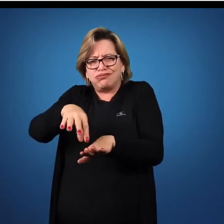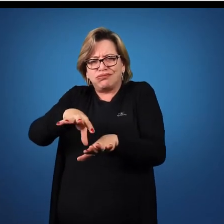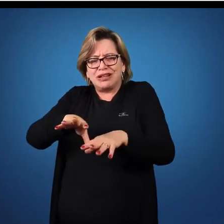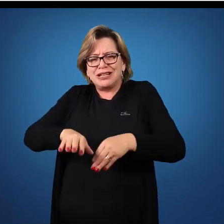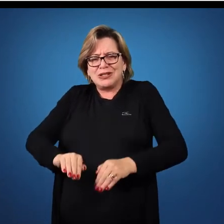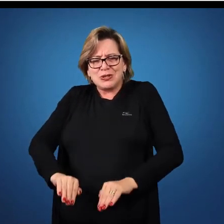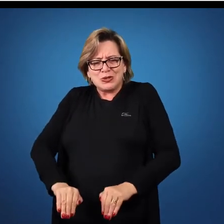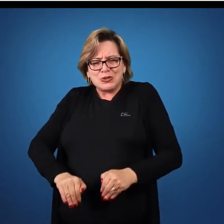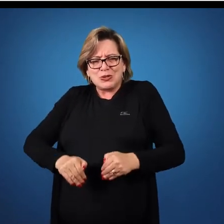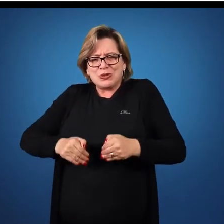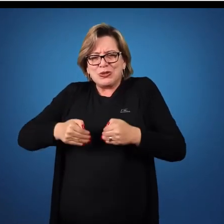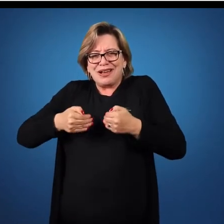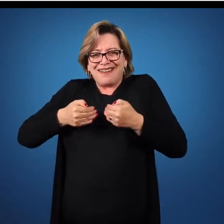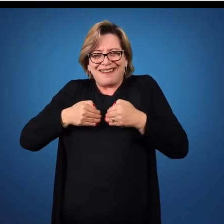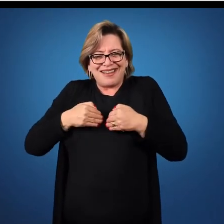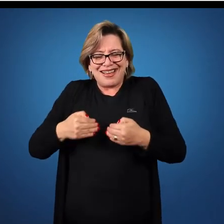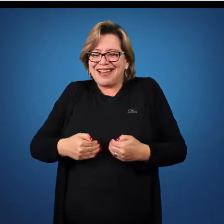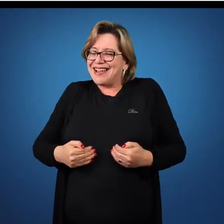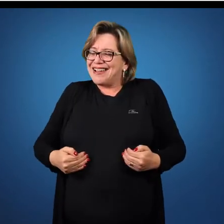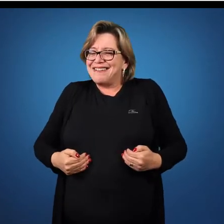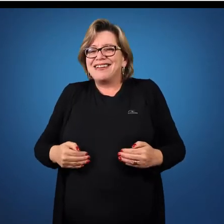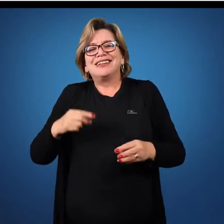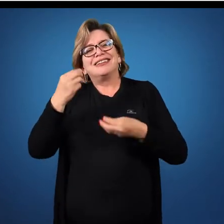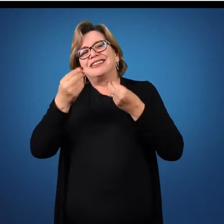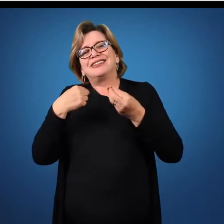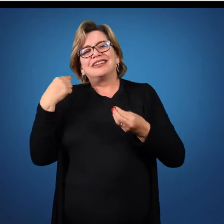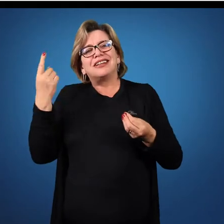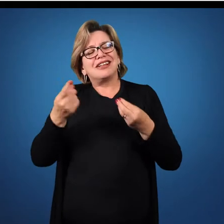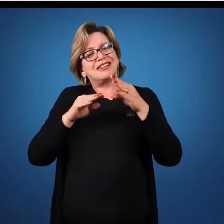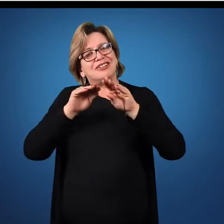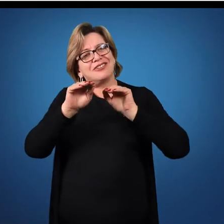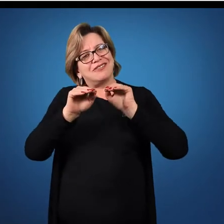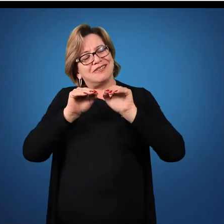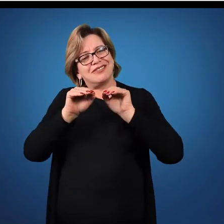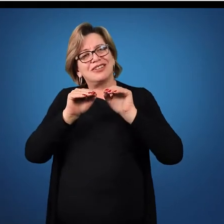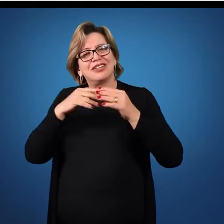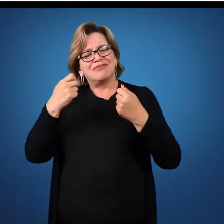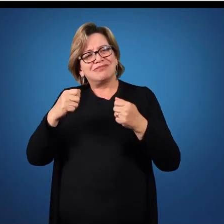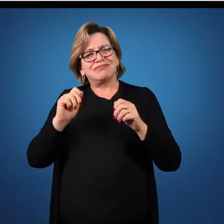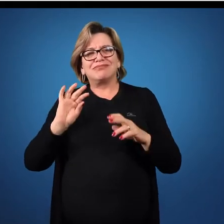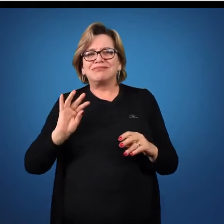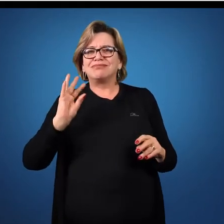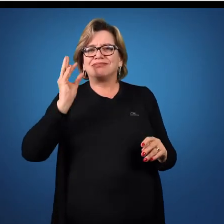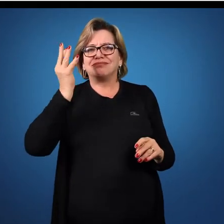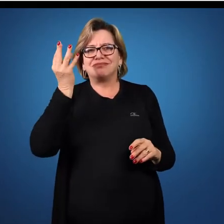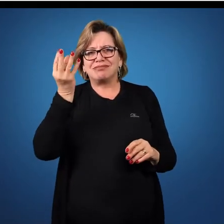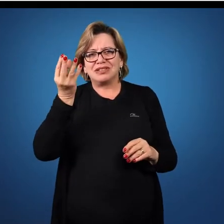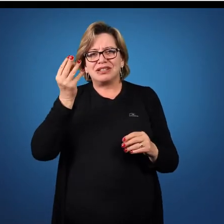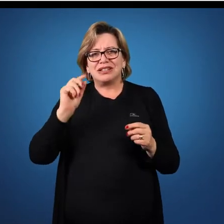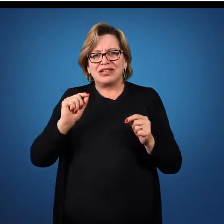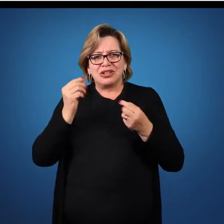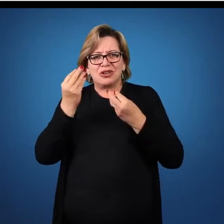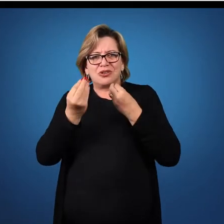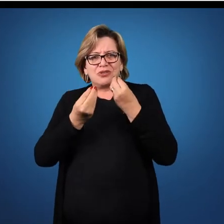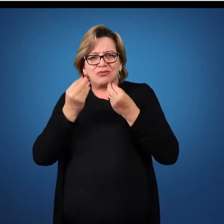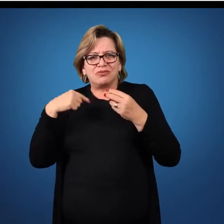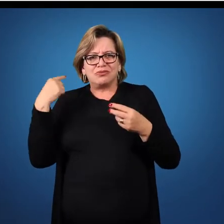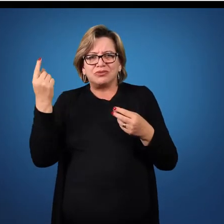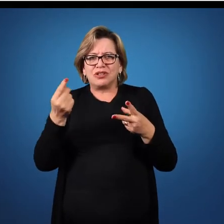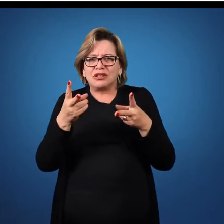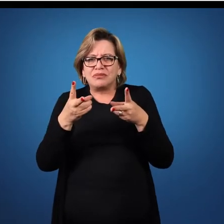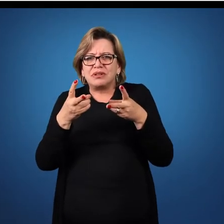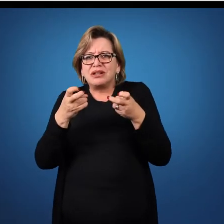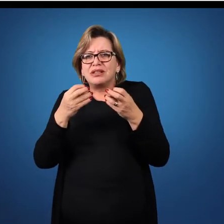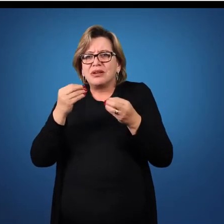até chegar ao tronco, o movimento deve acontecer de forma que a gente perceba